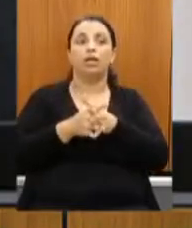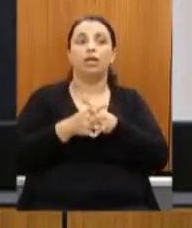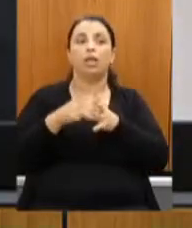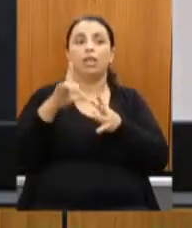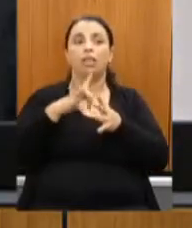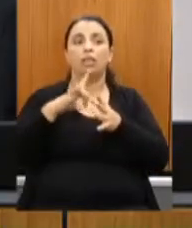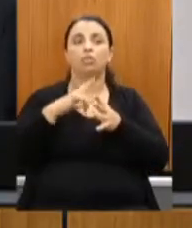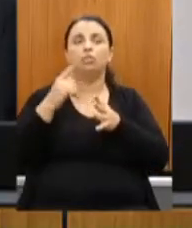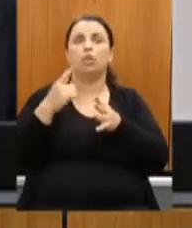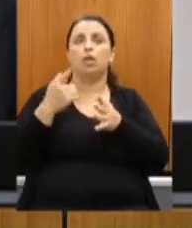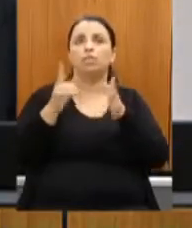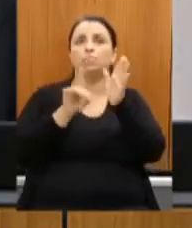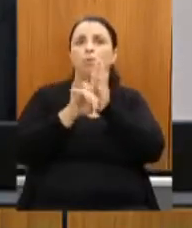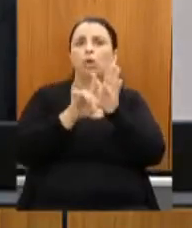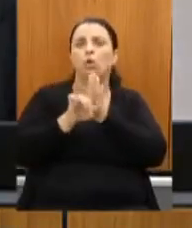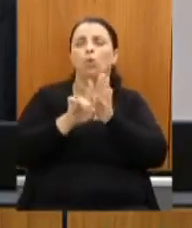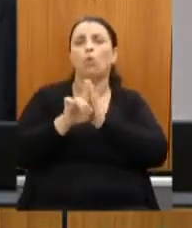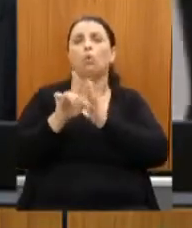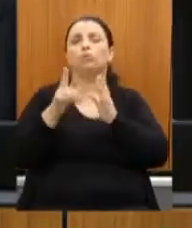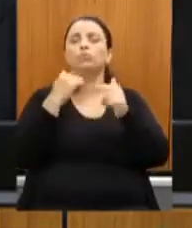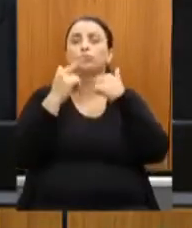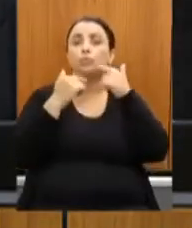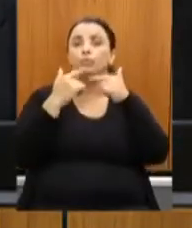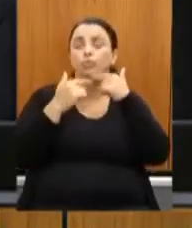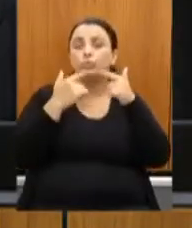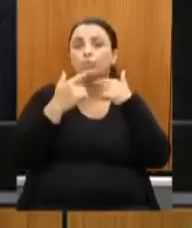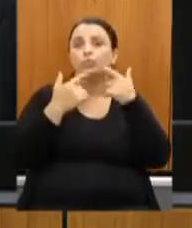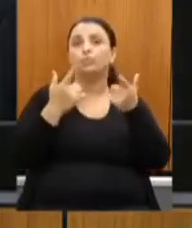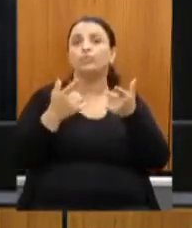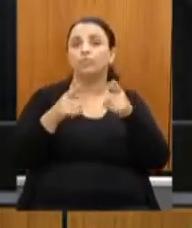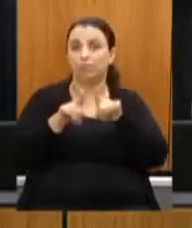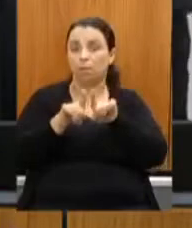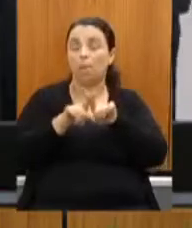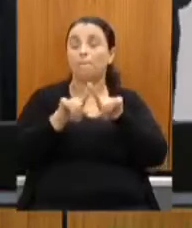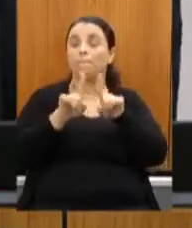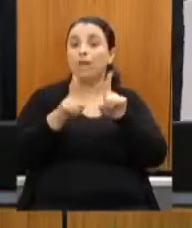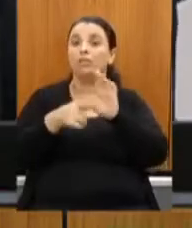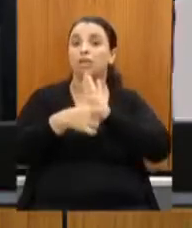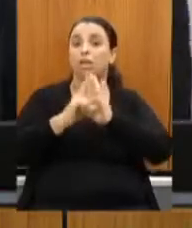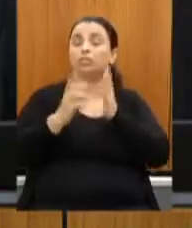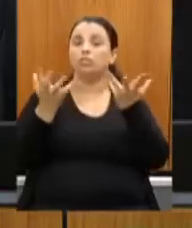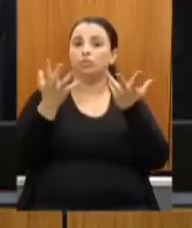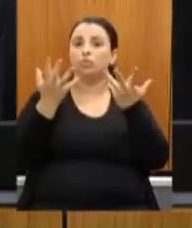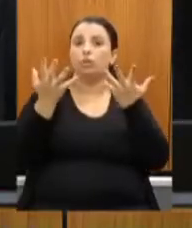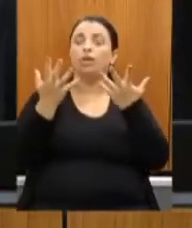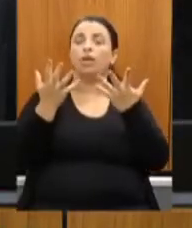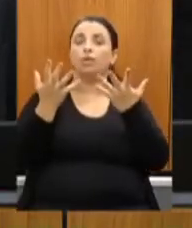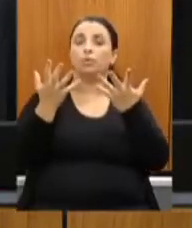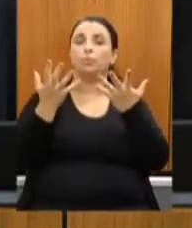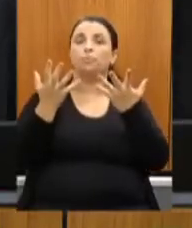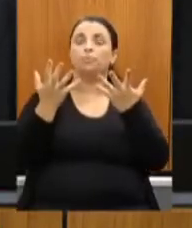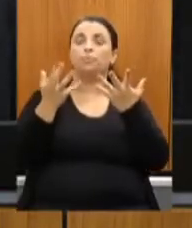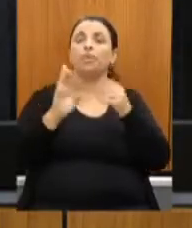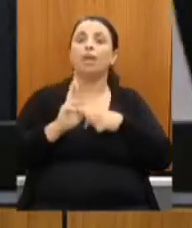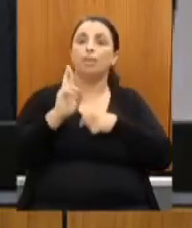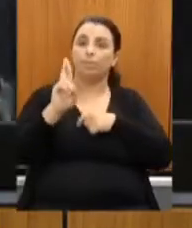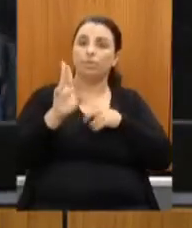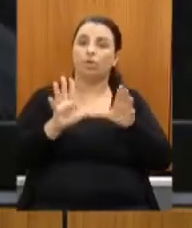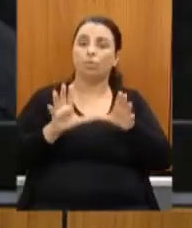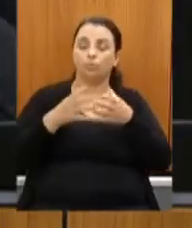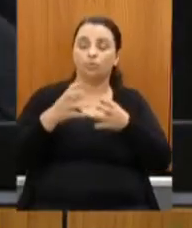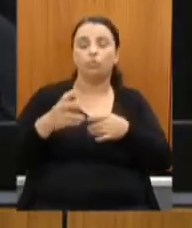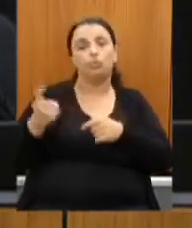e indagações, eu quero aqui, em nome também da Comissão de Cultura,